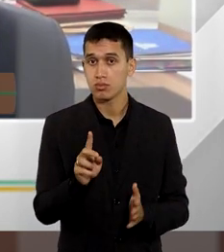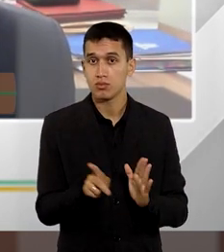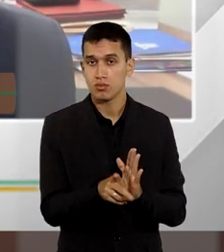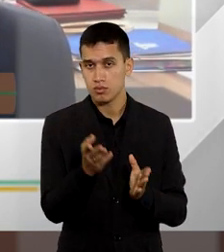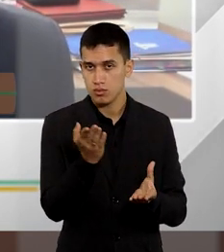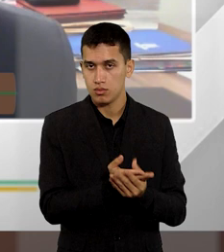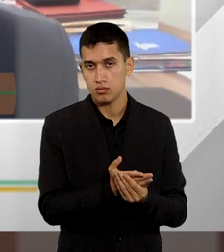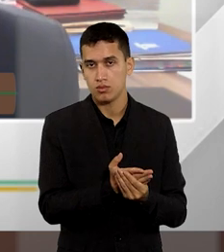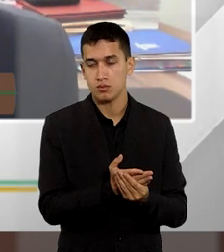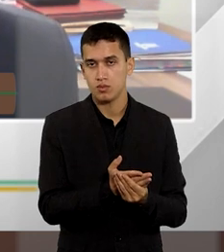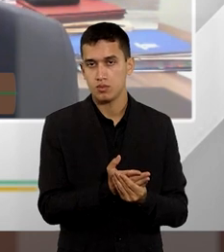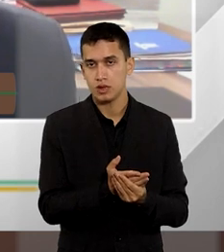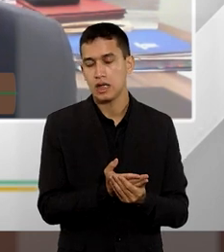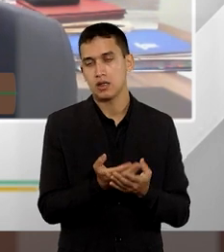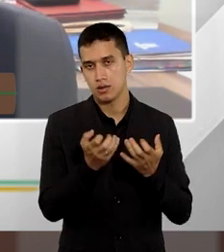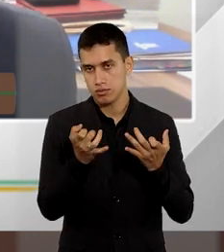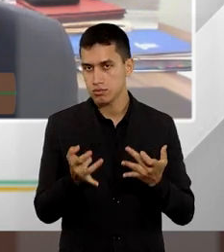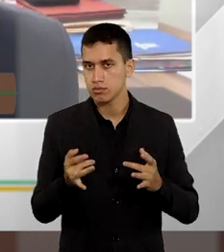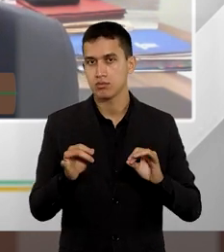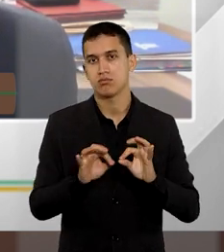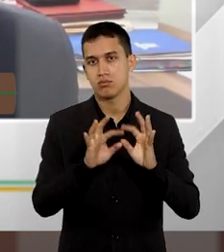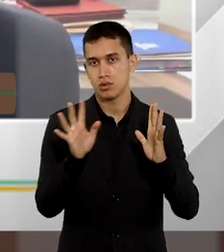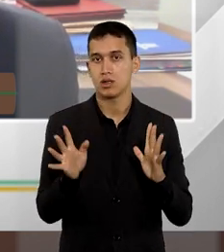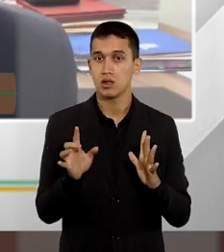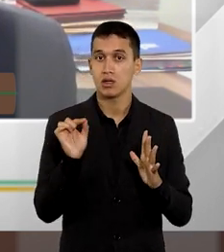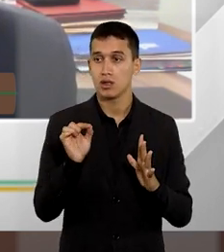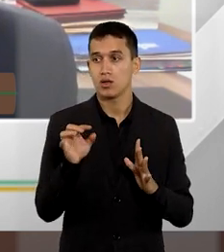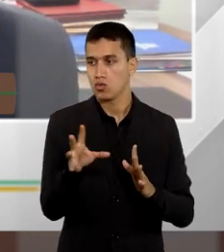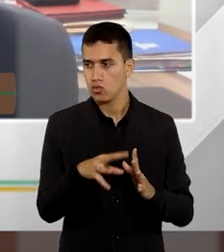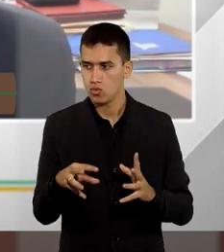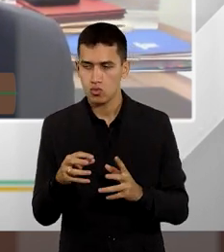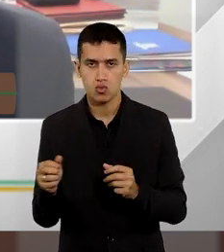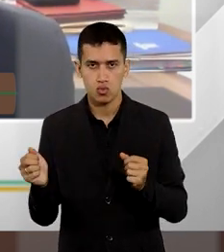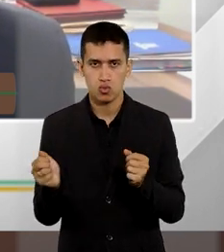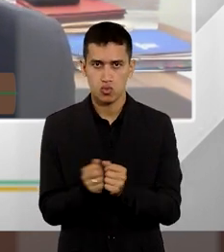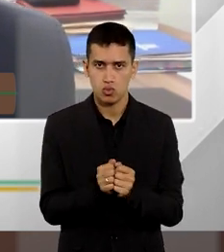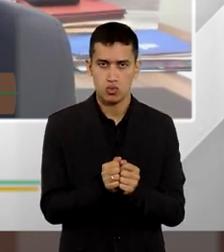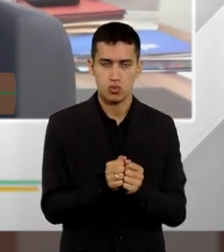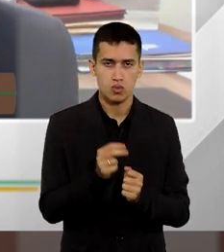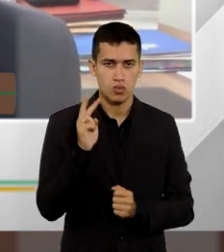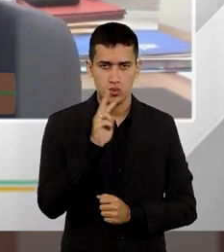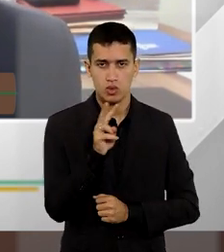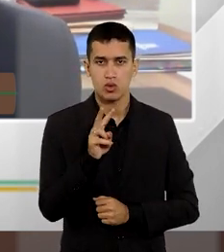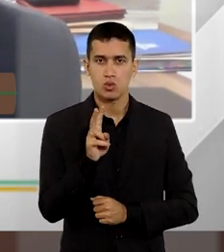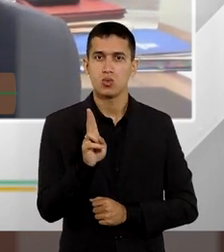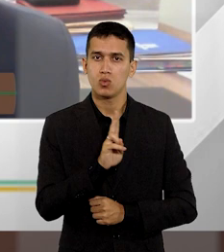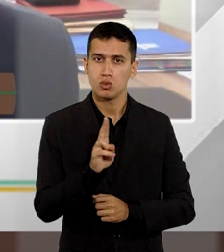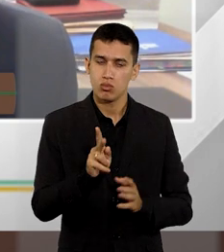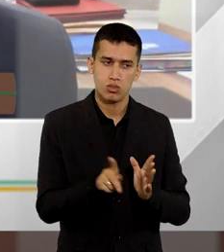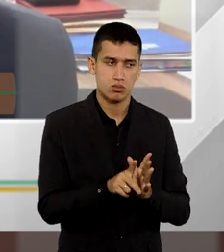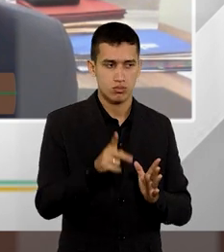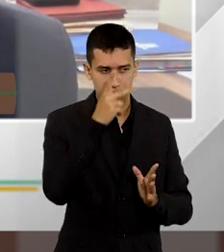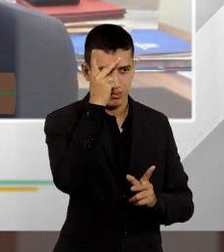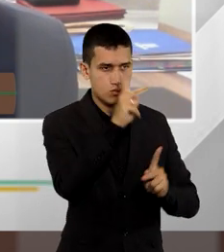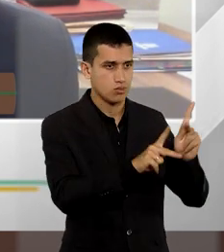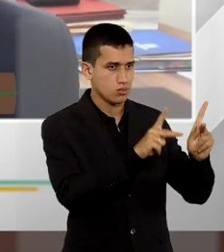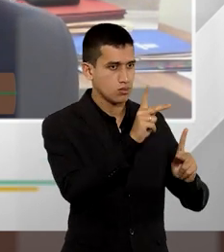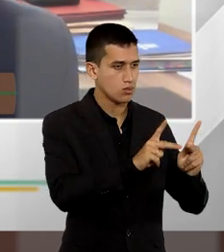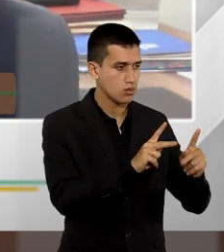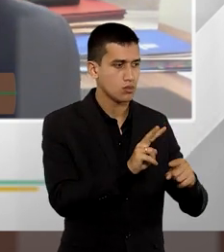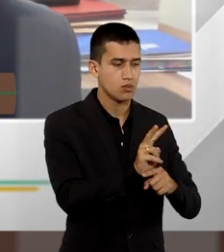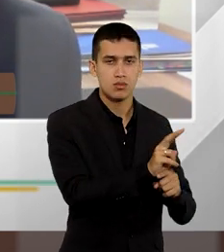ação, justamente para estimular que as associações, sindicatos e entidades socorram a população,